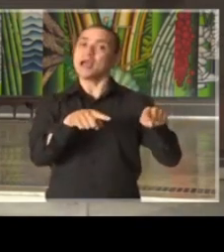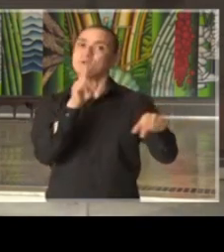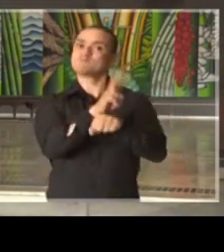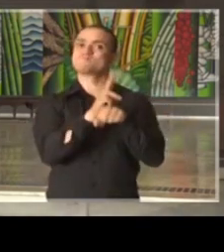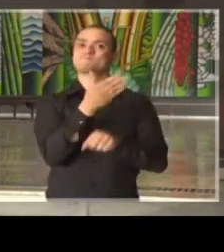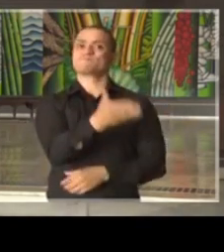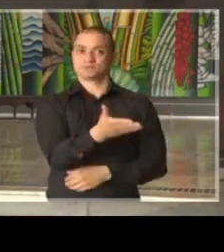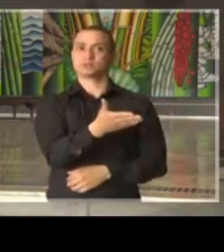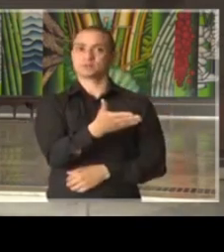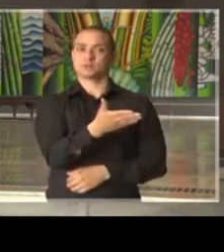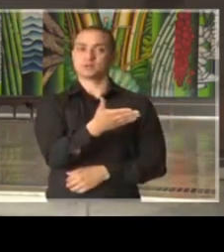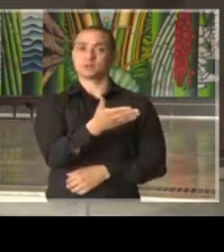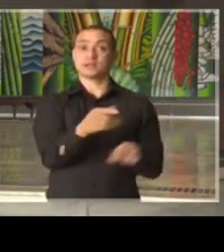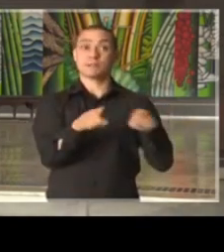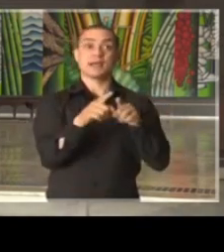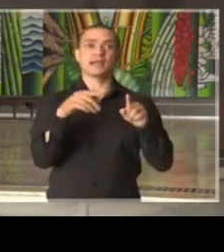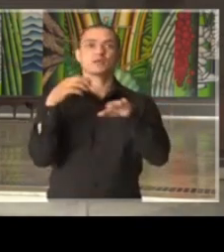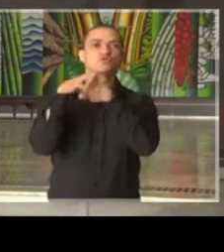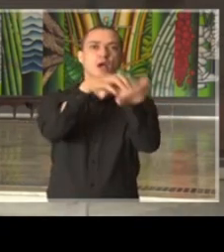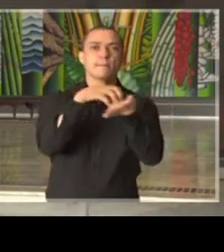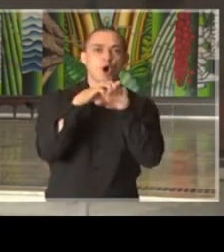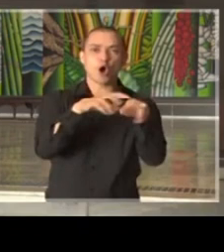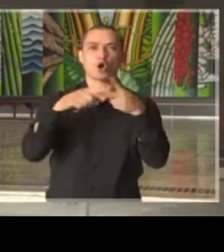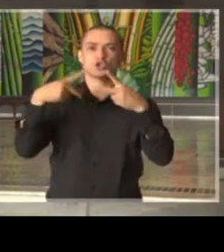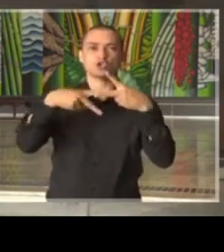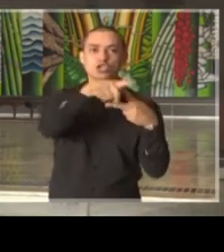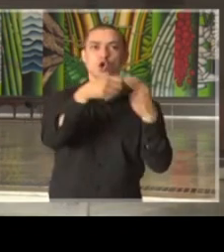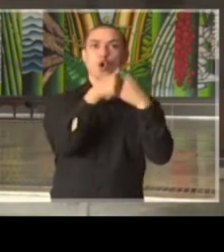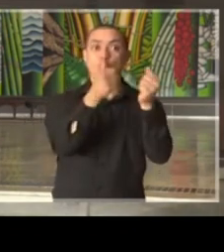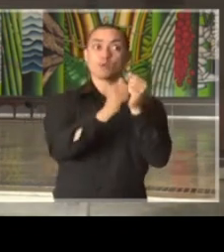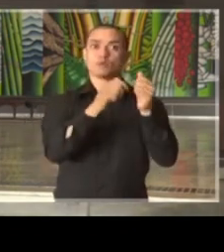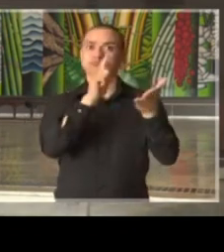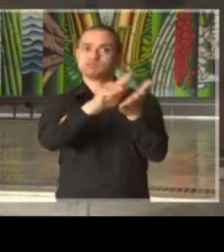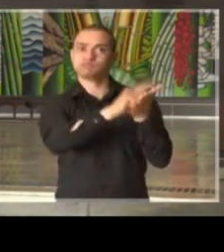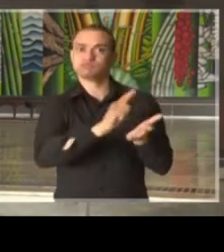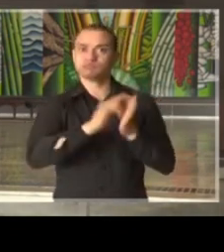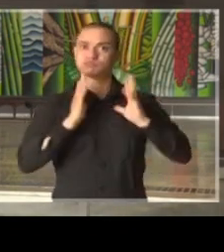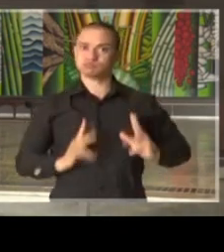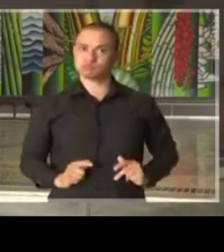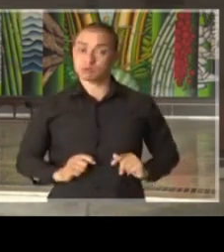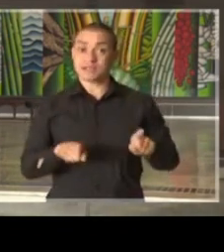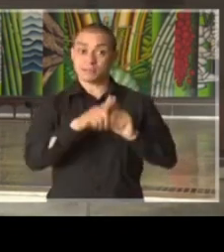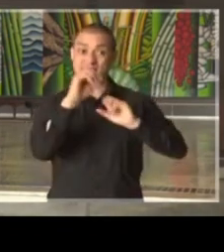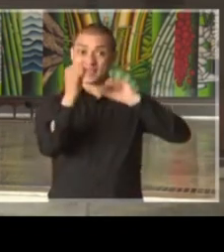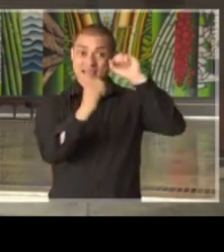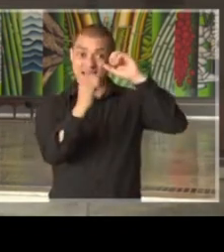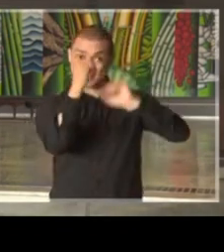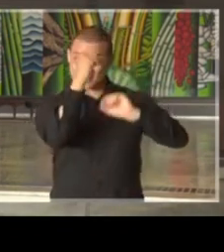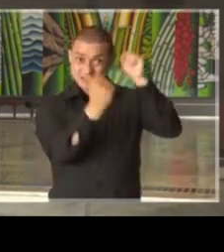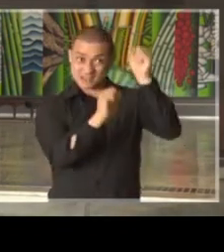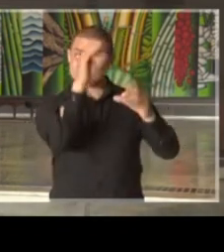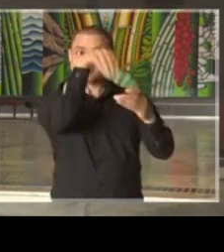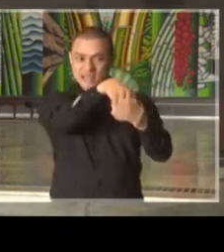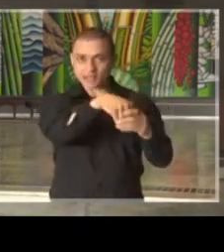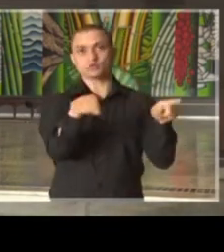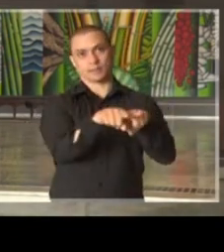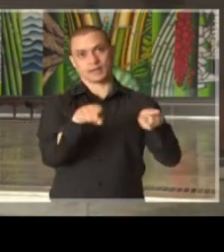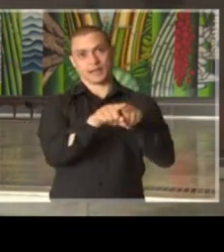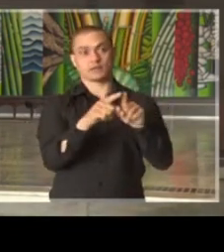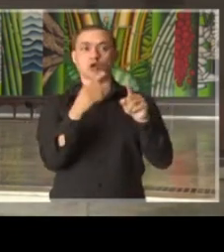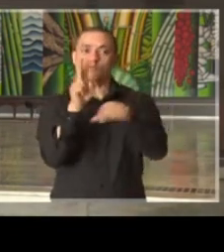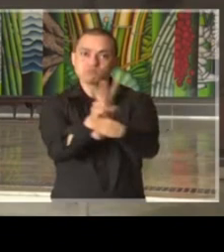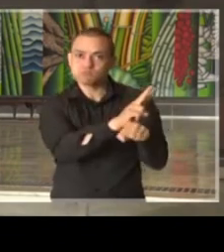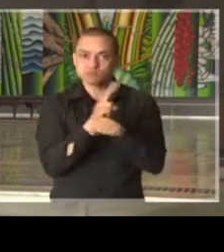sistemas de transporte que são providenciados pelas empresas e dentro das empresas também a devida orientação. Antes de abrir as